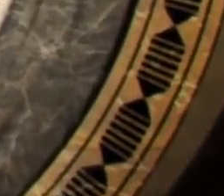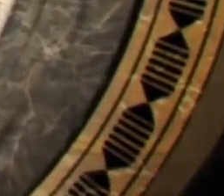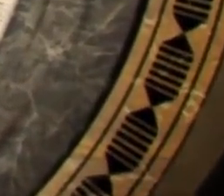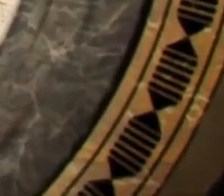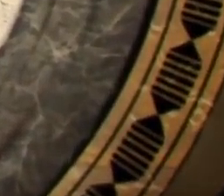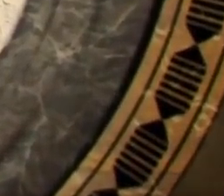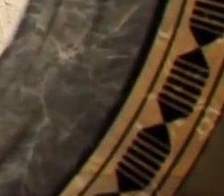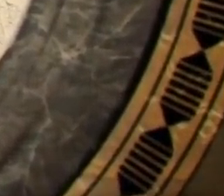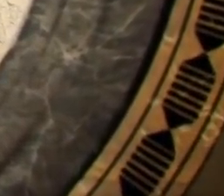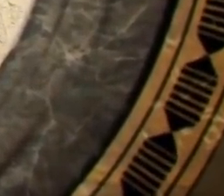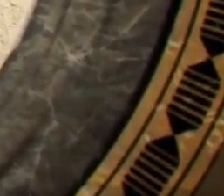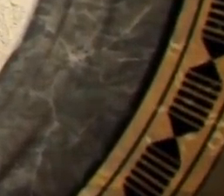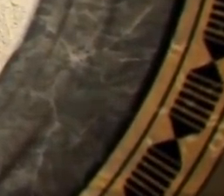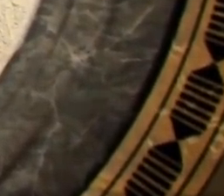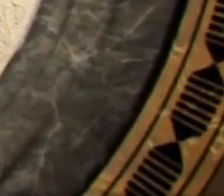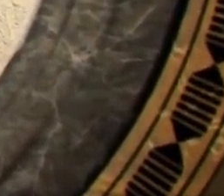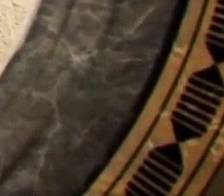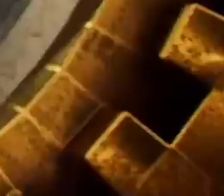Evidências